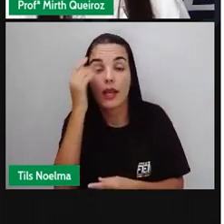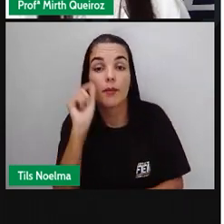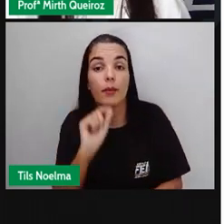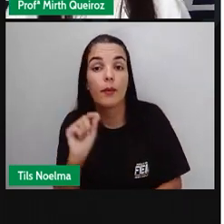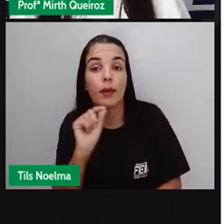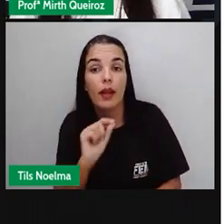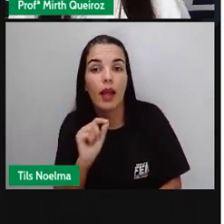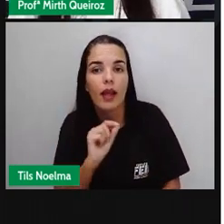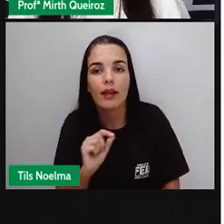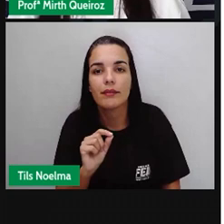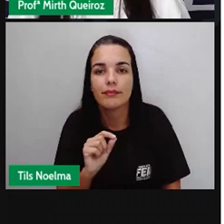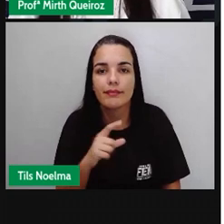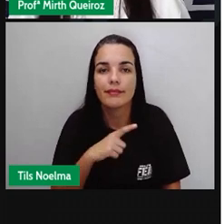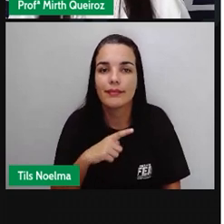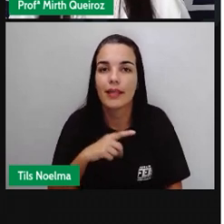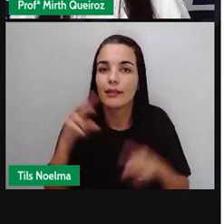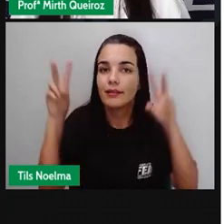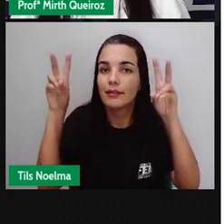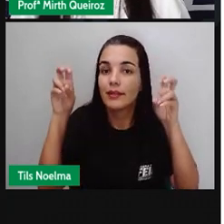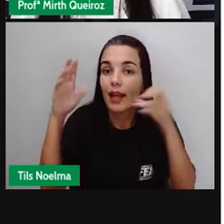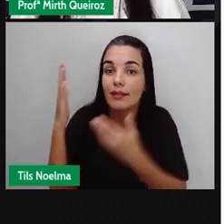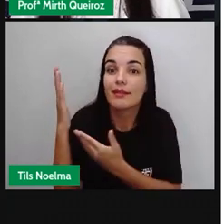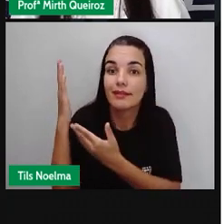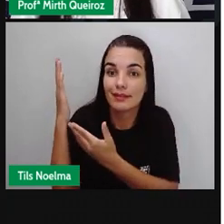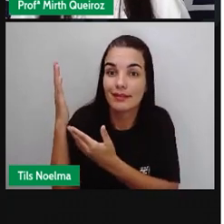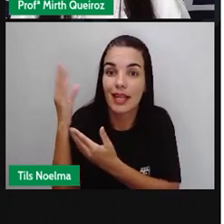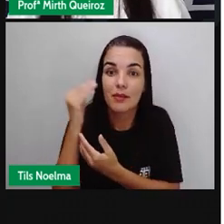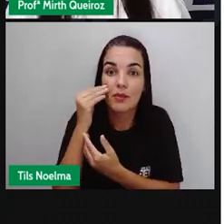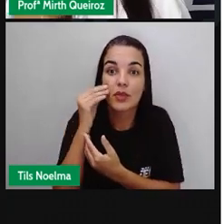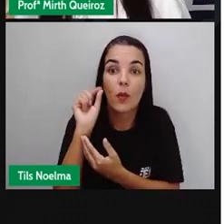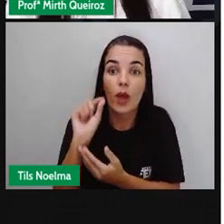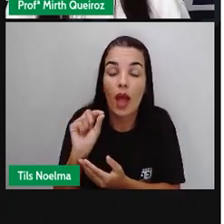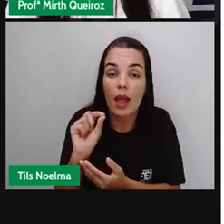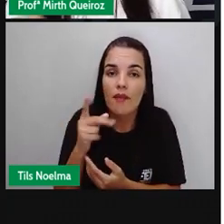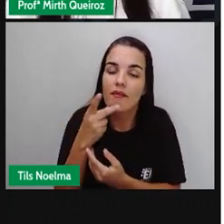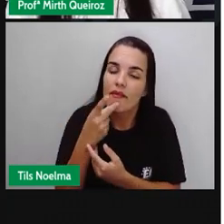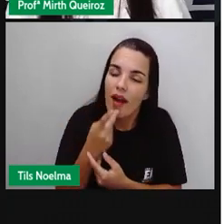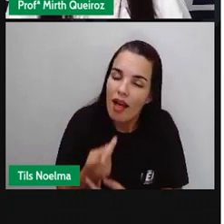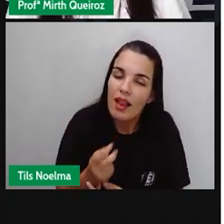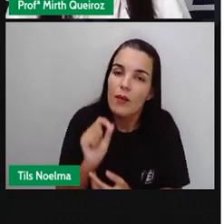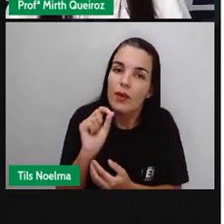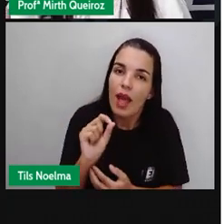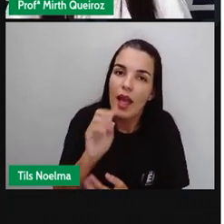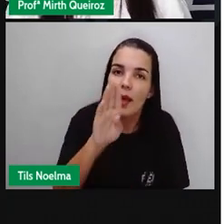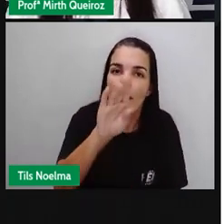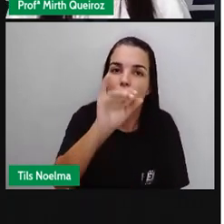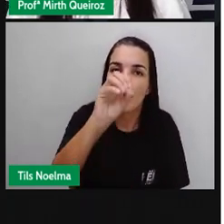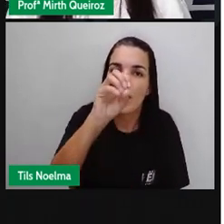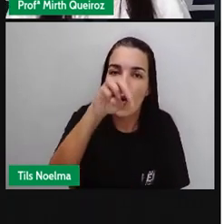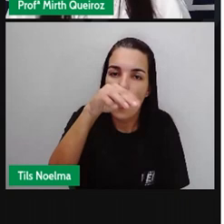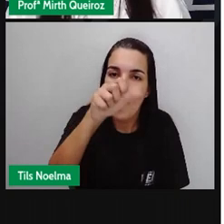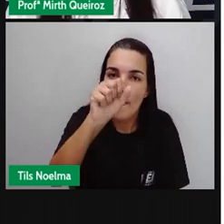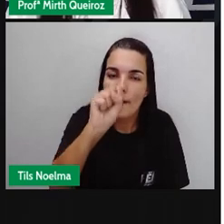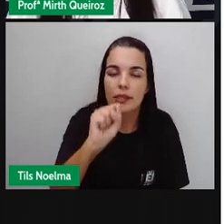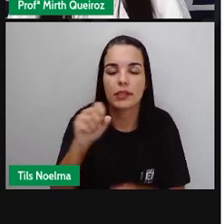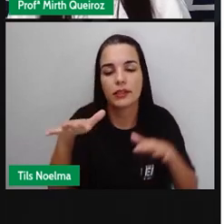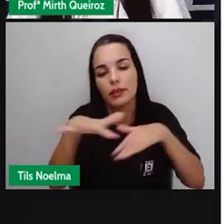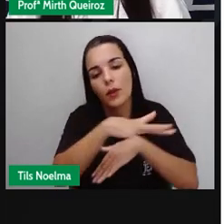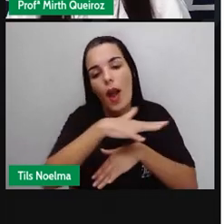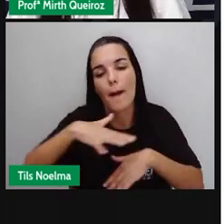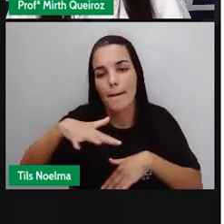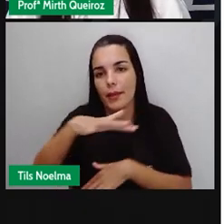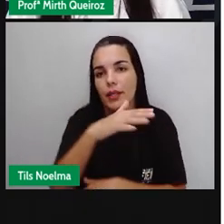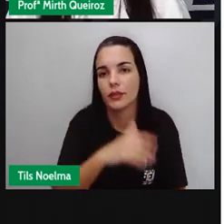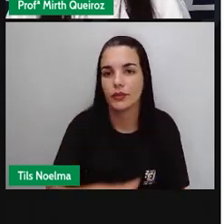aí retratado aí no mapa, né? Essa representação, no caso, gráfica a partir aí do mapa, né?